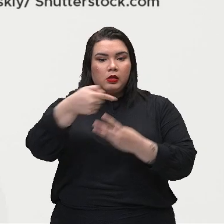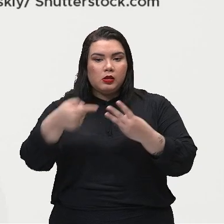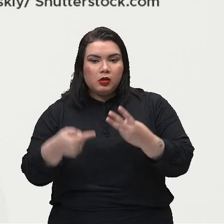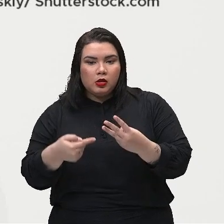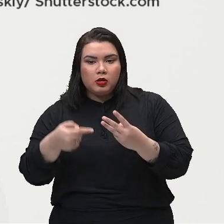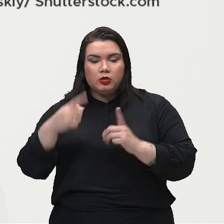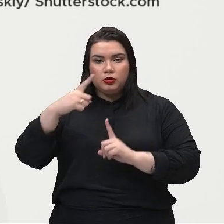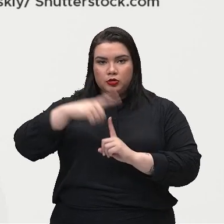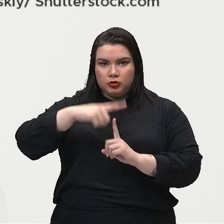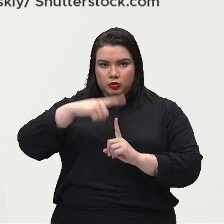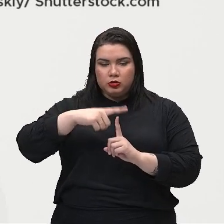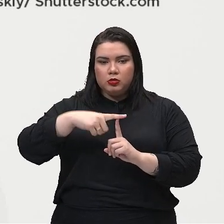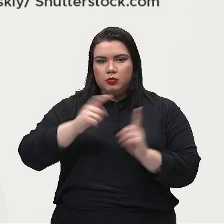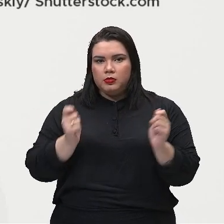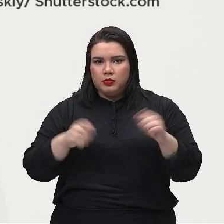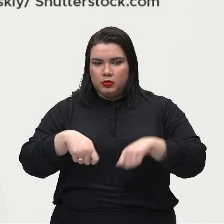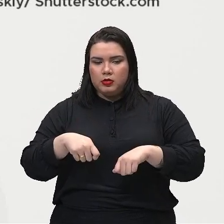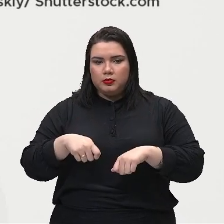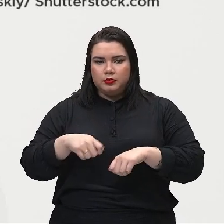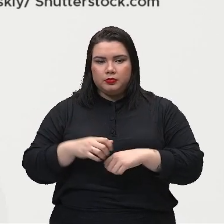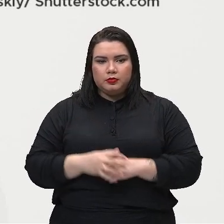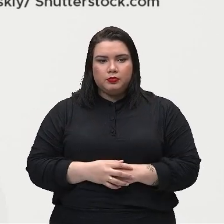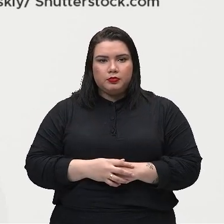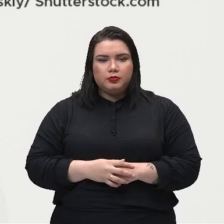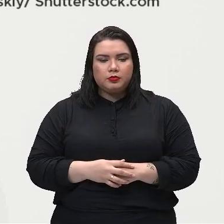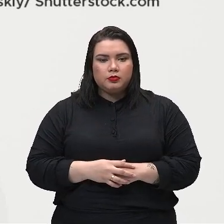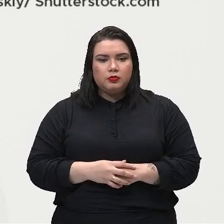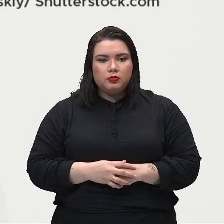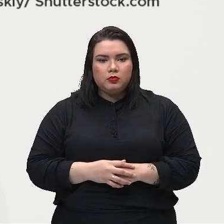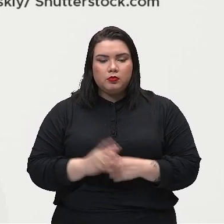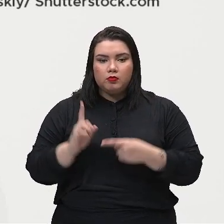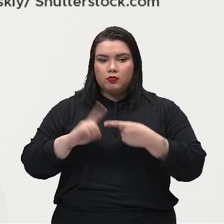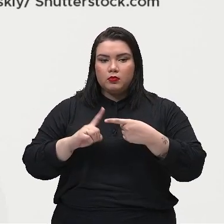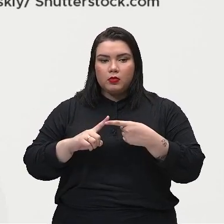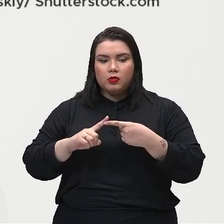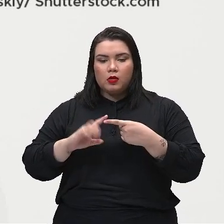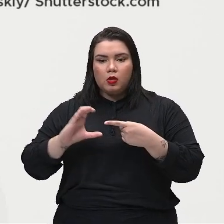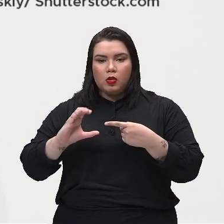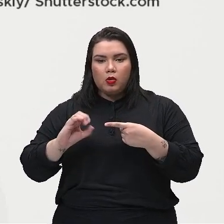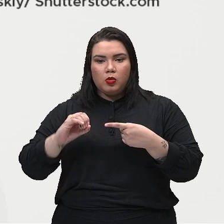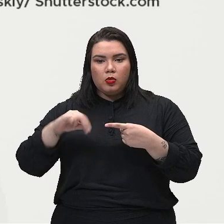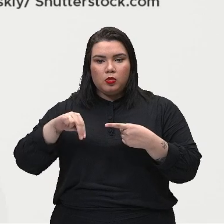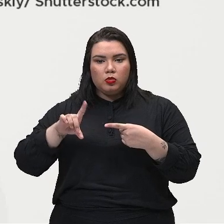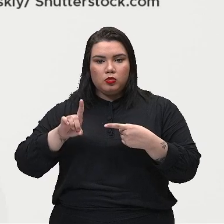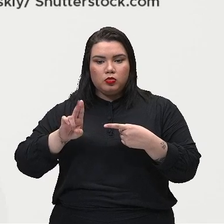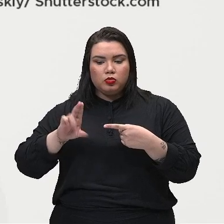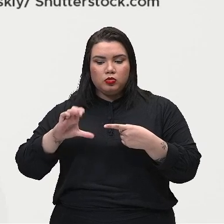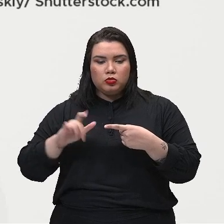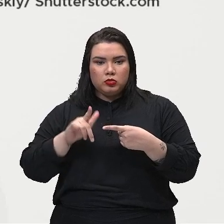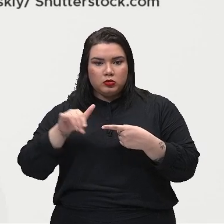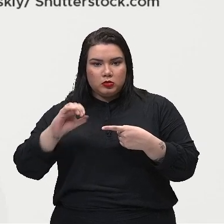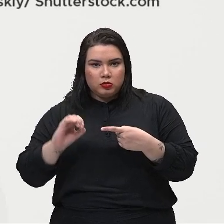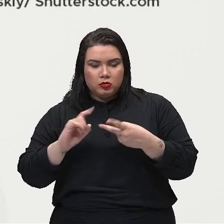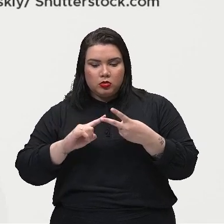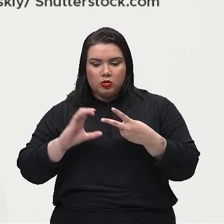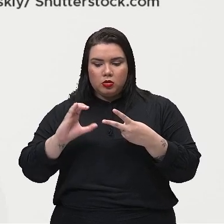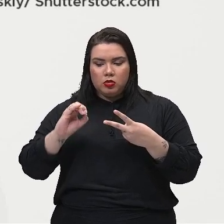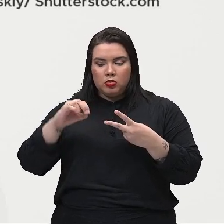por três formas, tá? Ou por condução, por